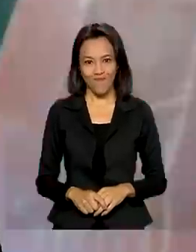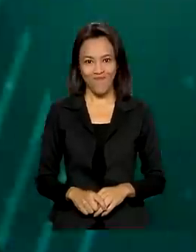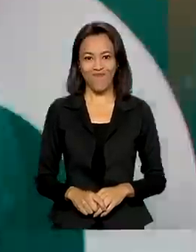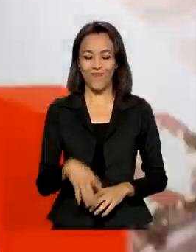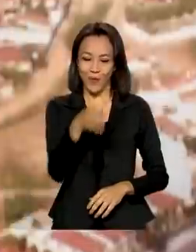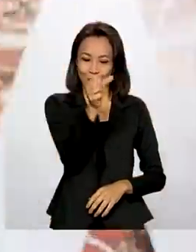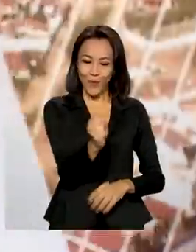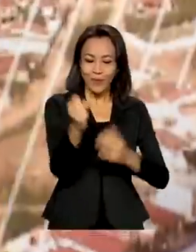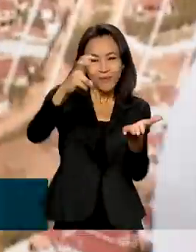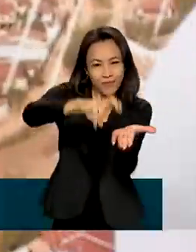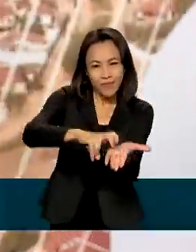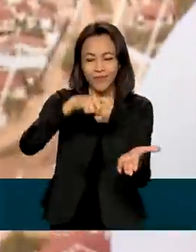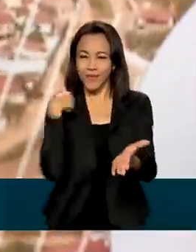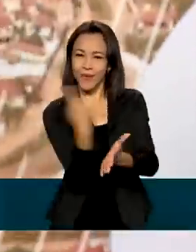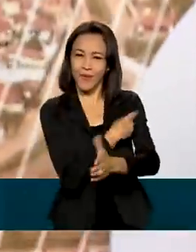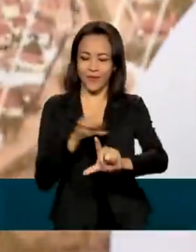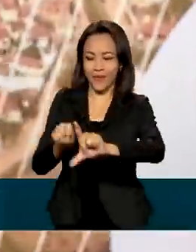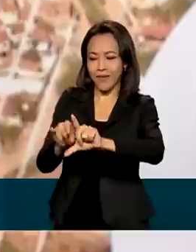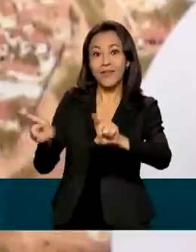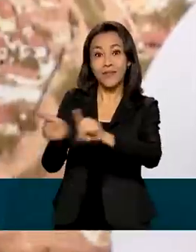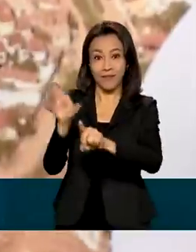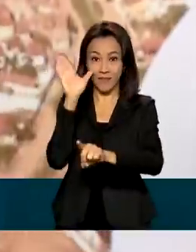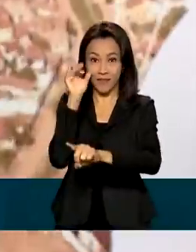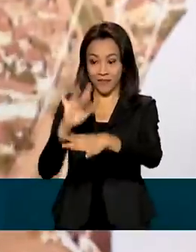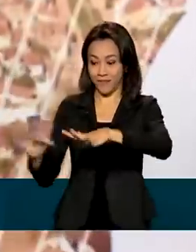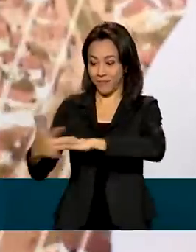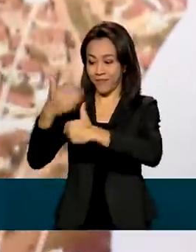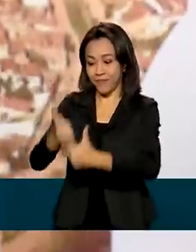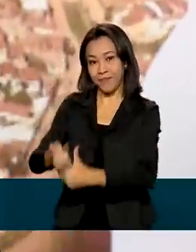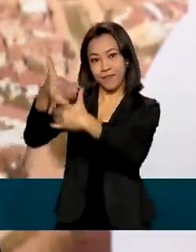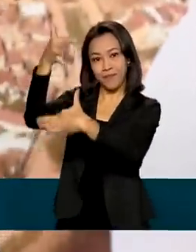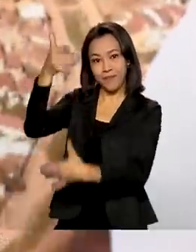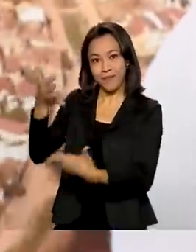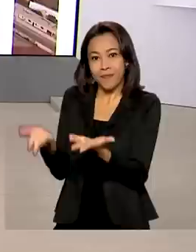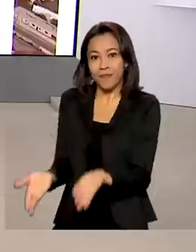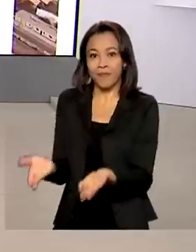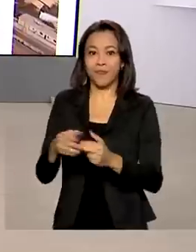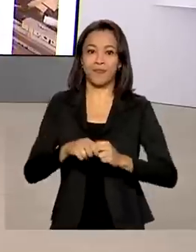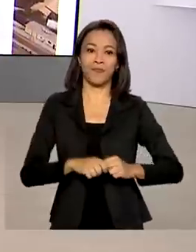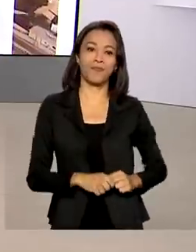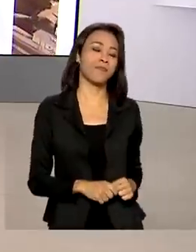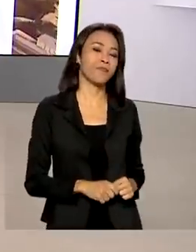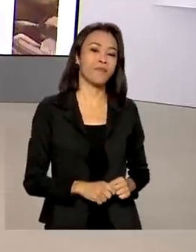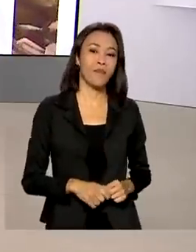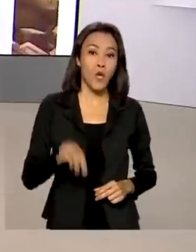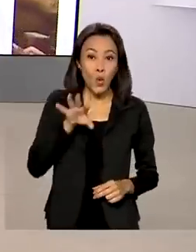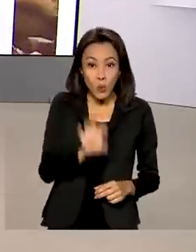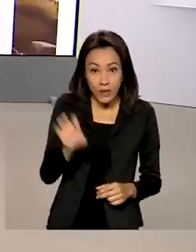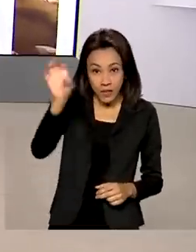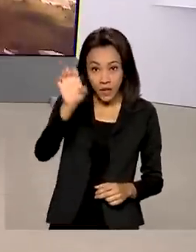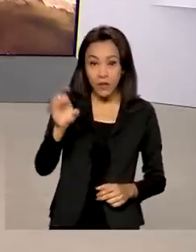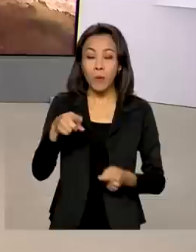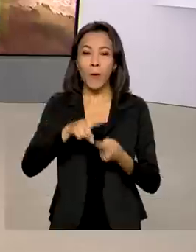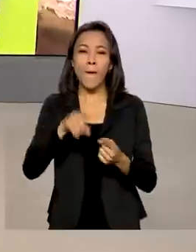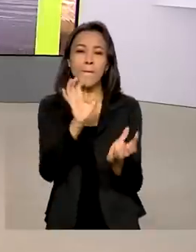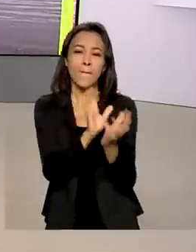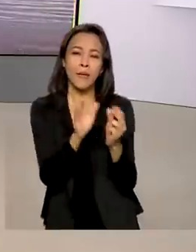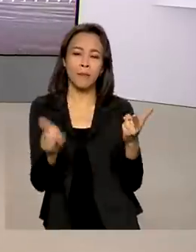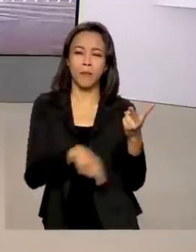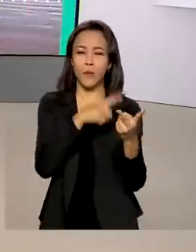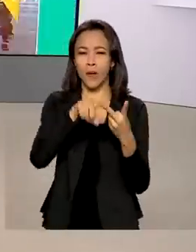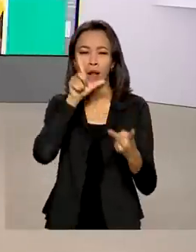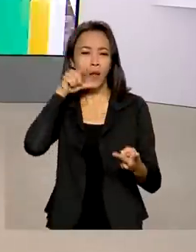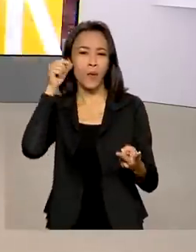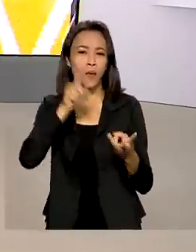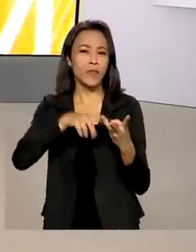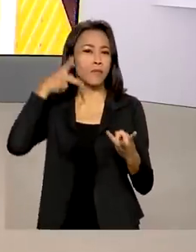Oito horas da manhã, estamos ao vivo também pelas redes sociais. Os estados de Pernambuco, Alagoas e